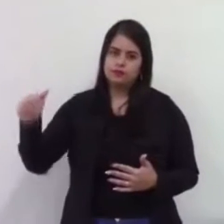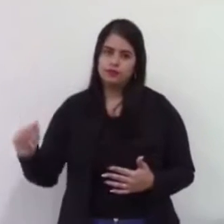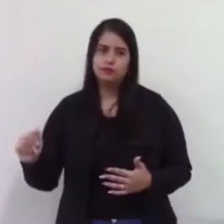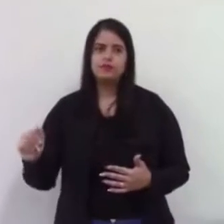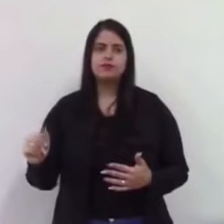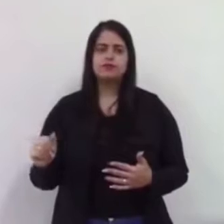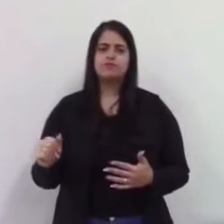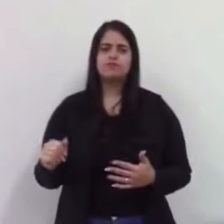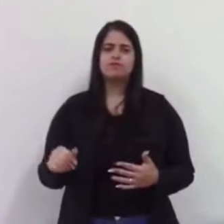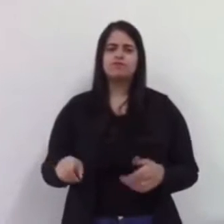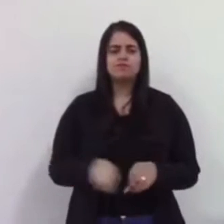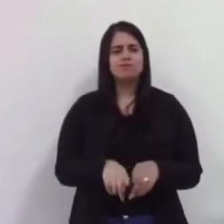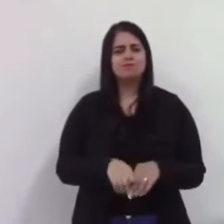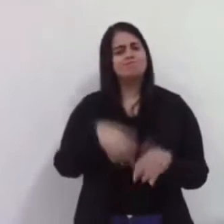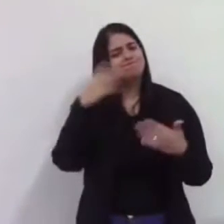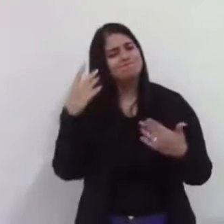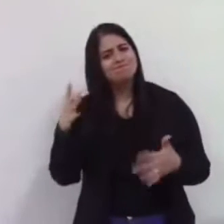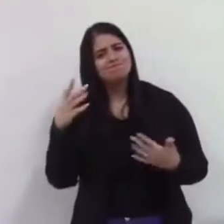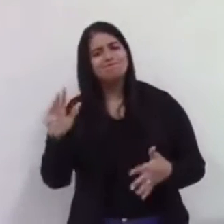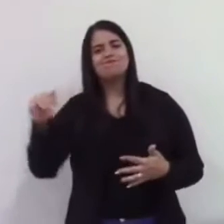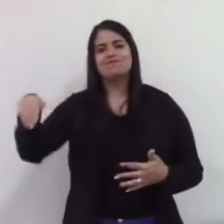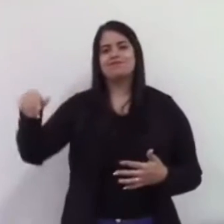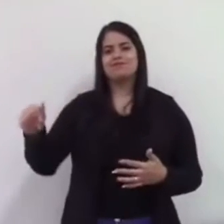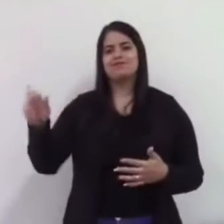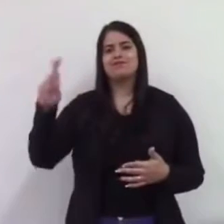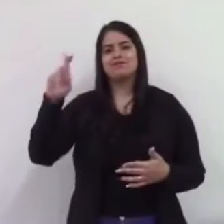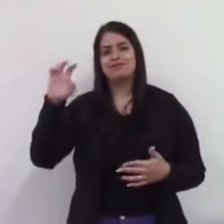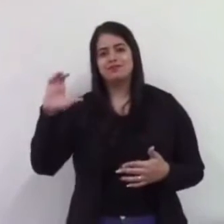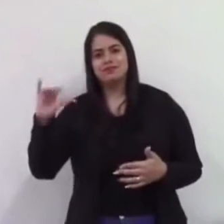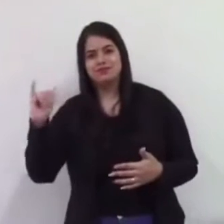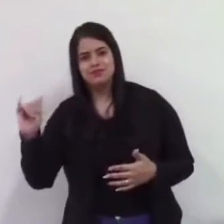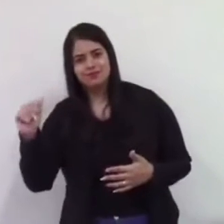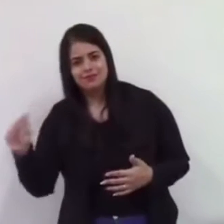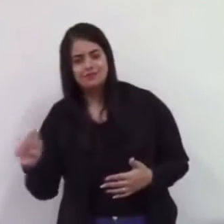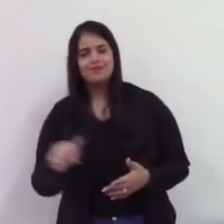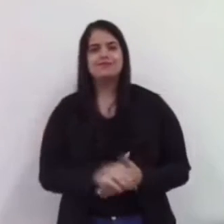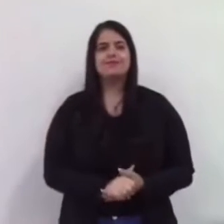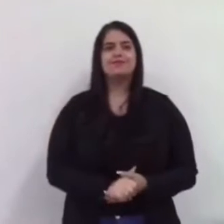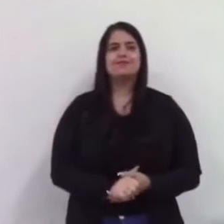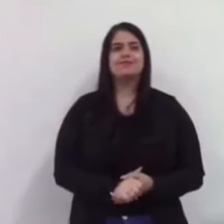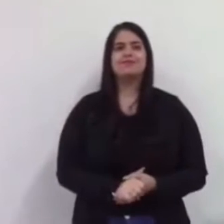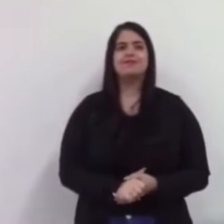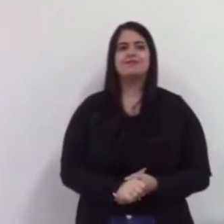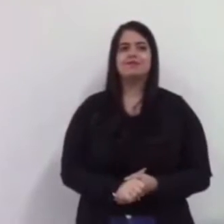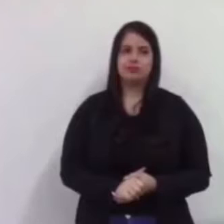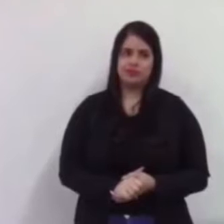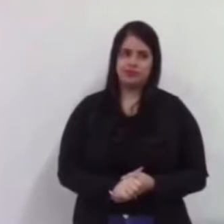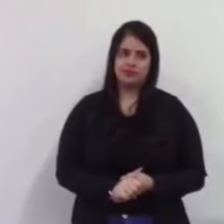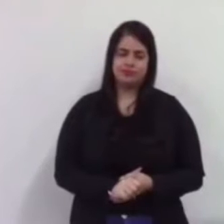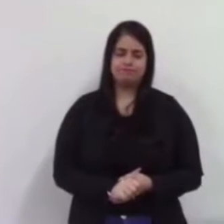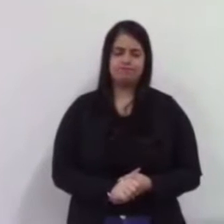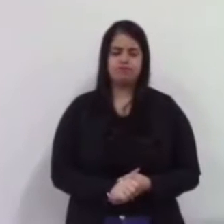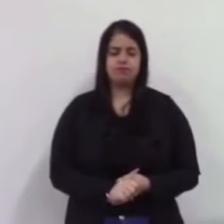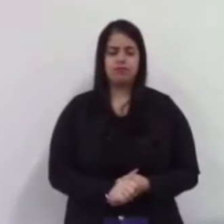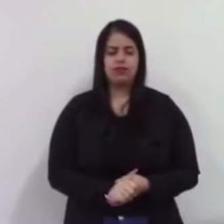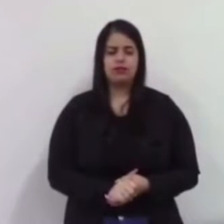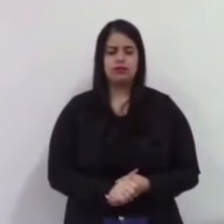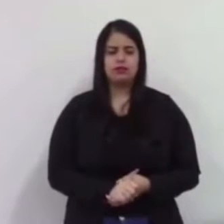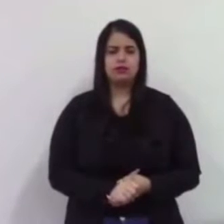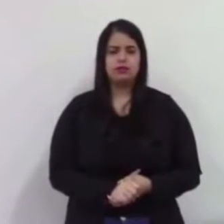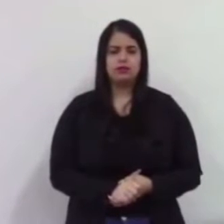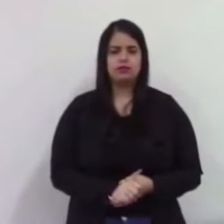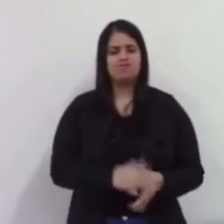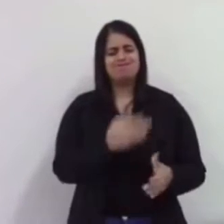a Márcia Macedo, pessoal do, um dia desse perdeu o seu pai, Zé da